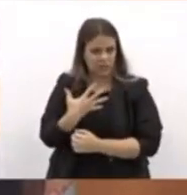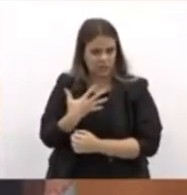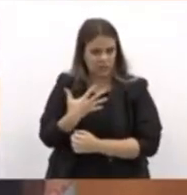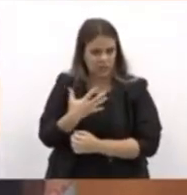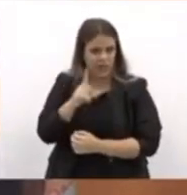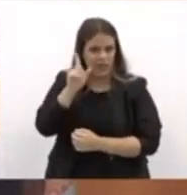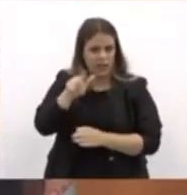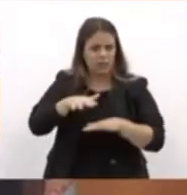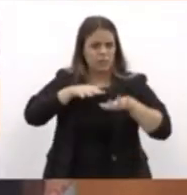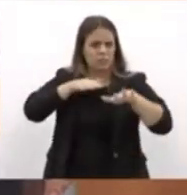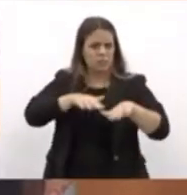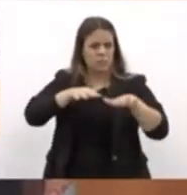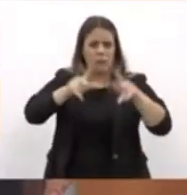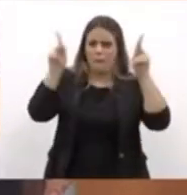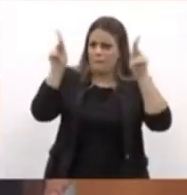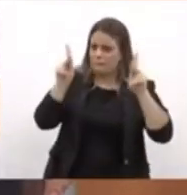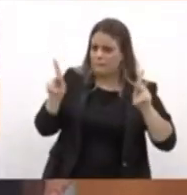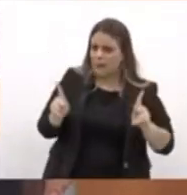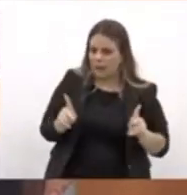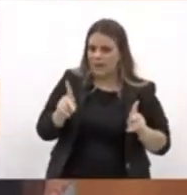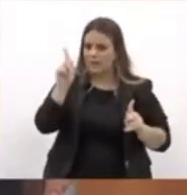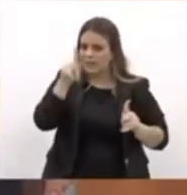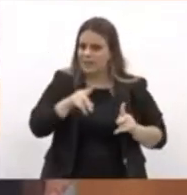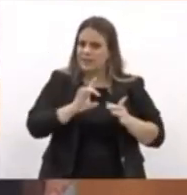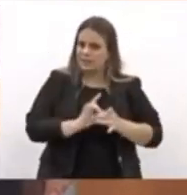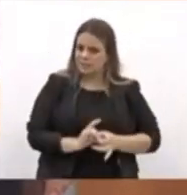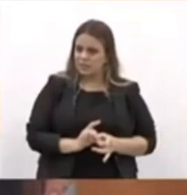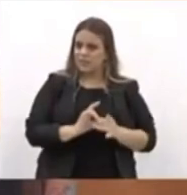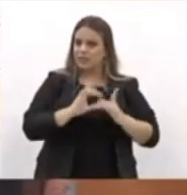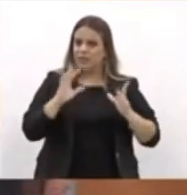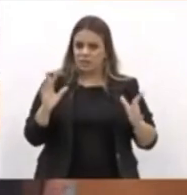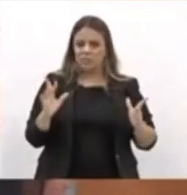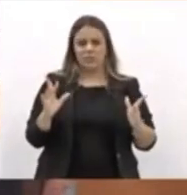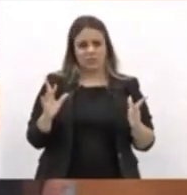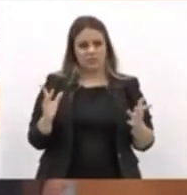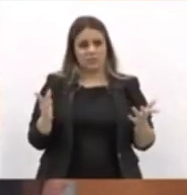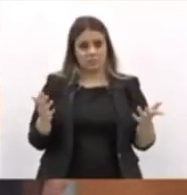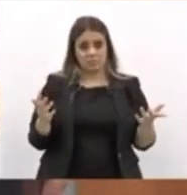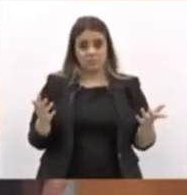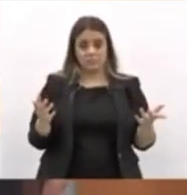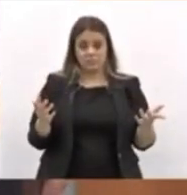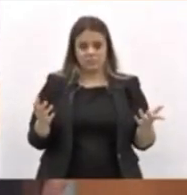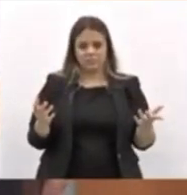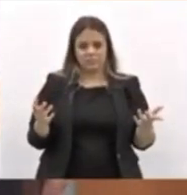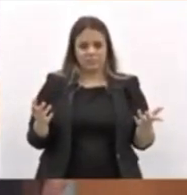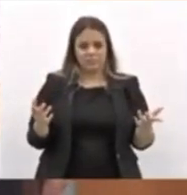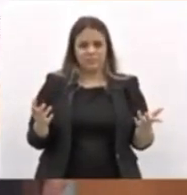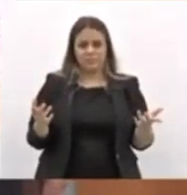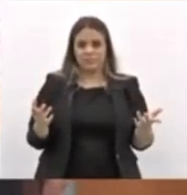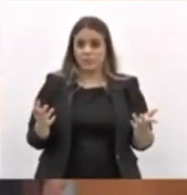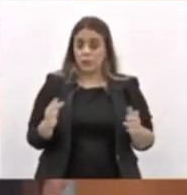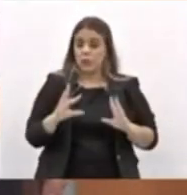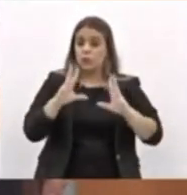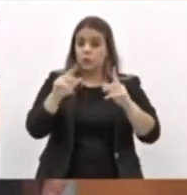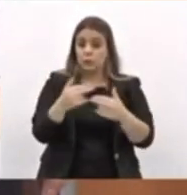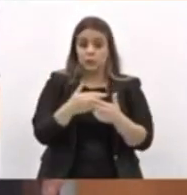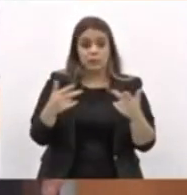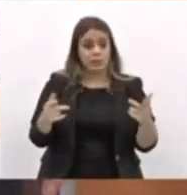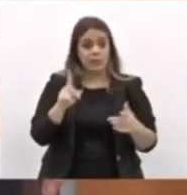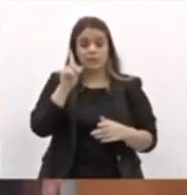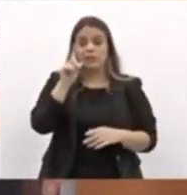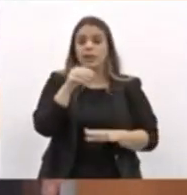manifestação pacífica? Isso é liberdade de expressão? Tudo isso é